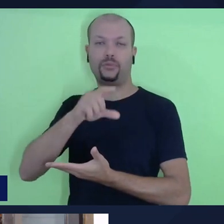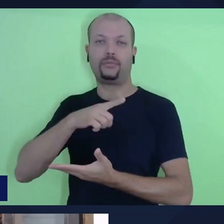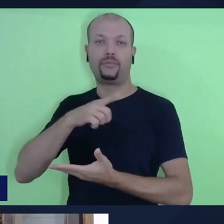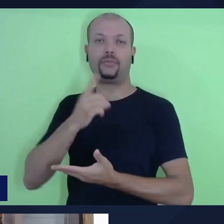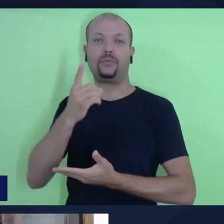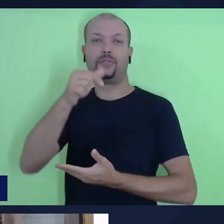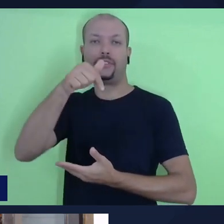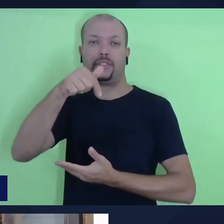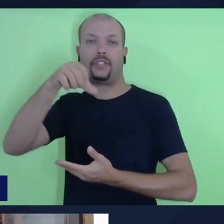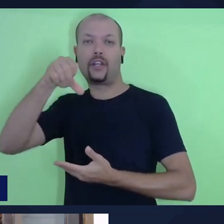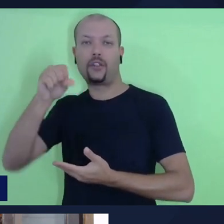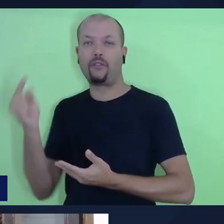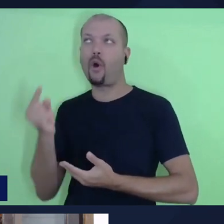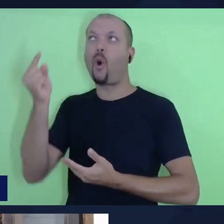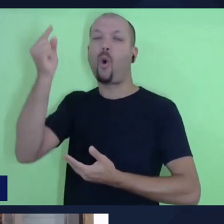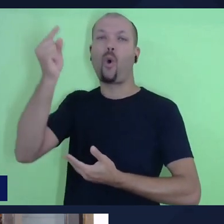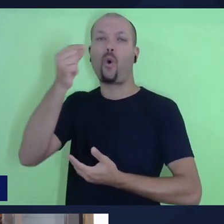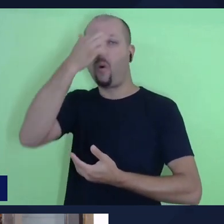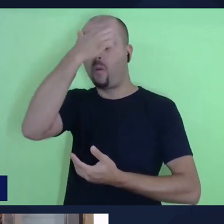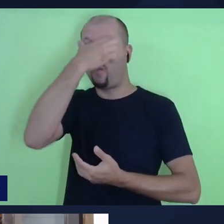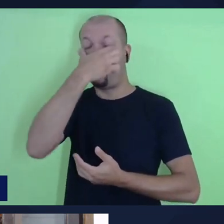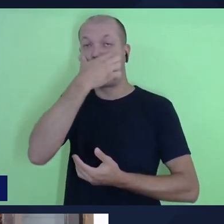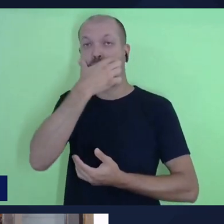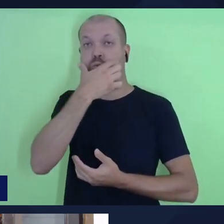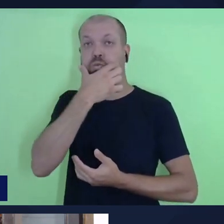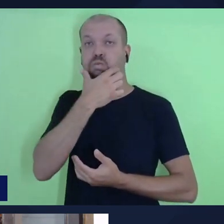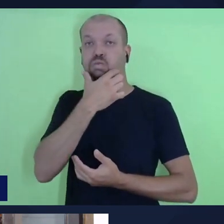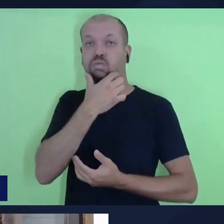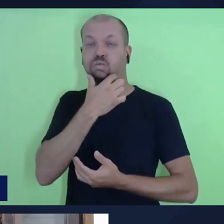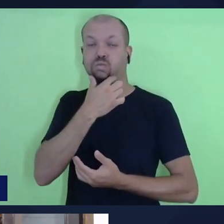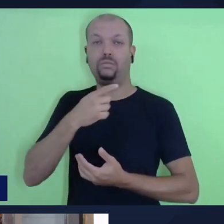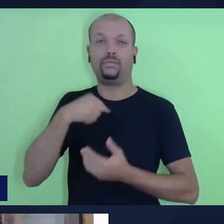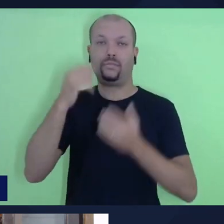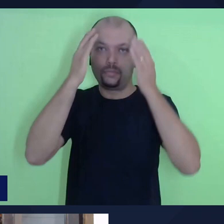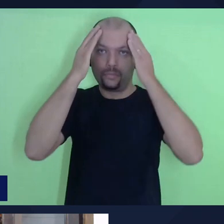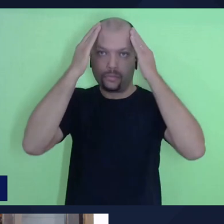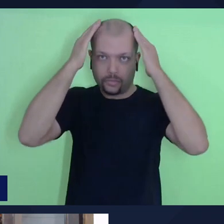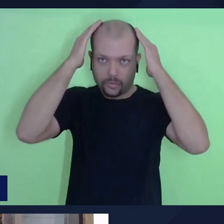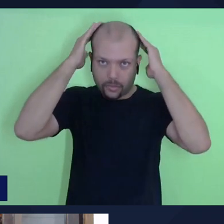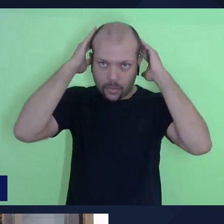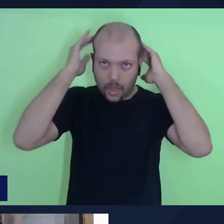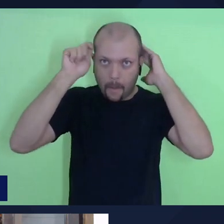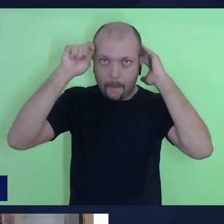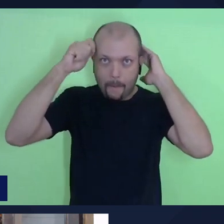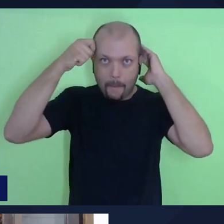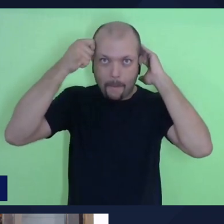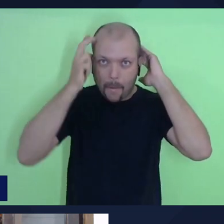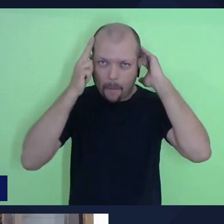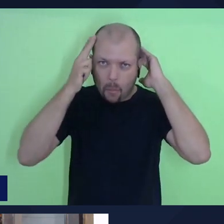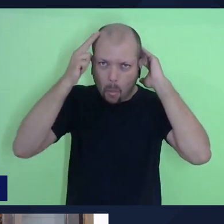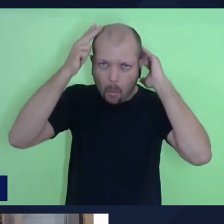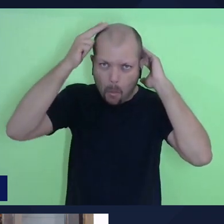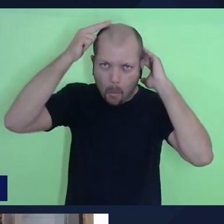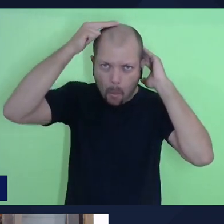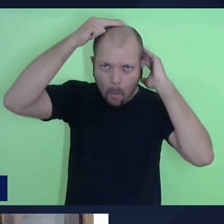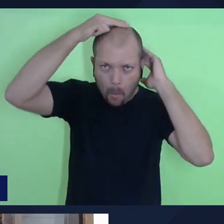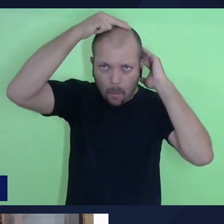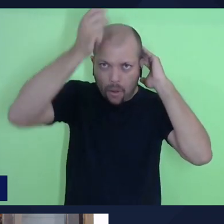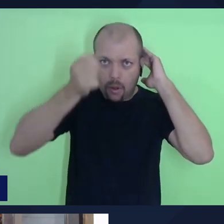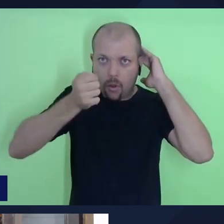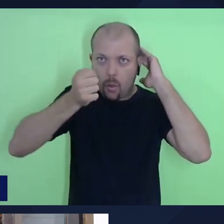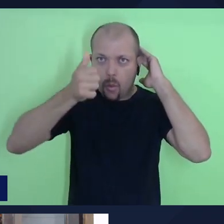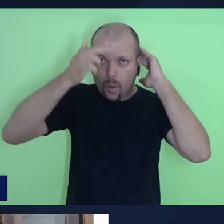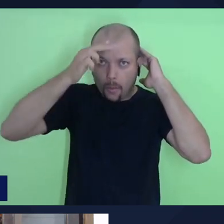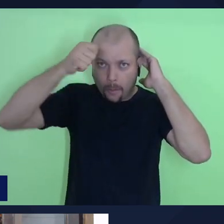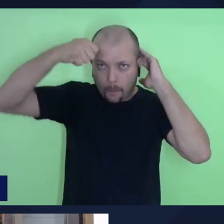pele clara, rosto arredondado, meus cabelos são pretos, cortados bem baixinho, raspados com máquina,